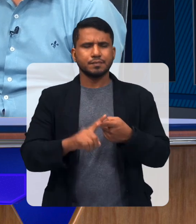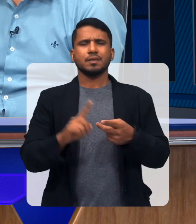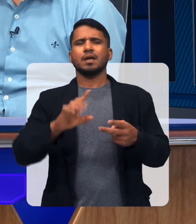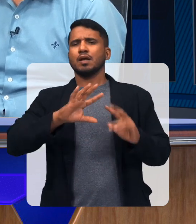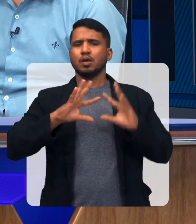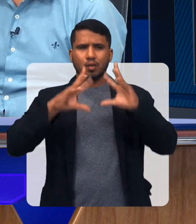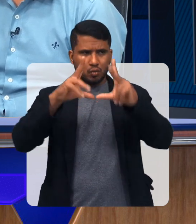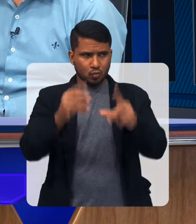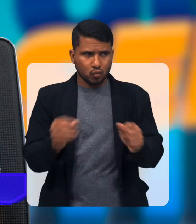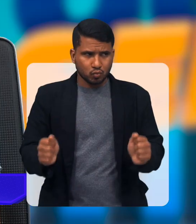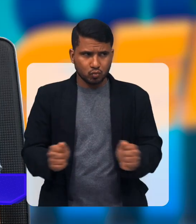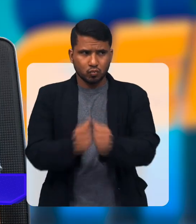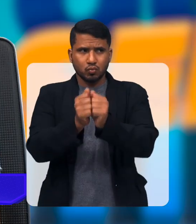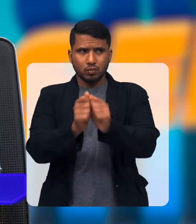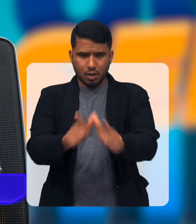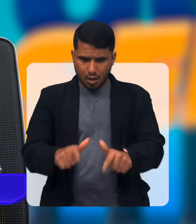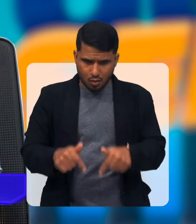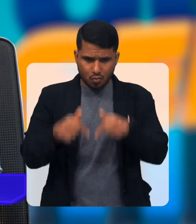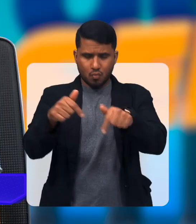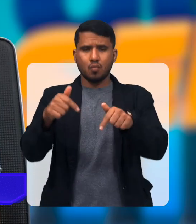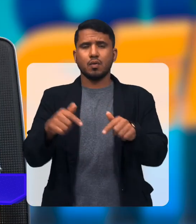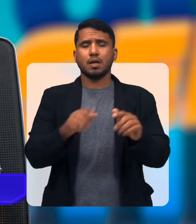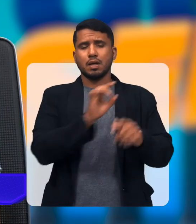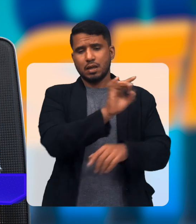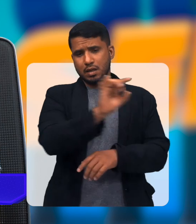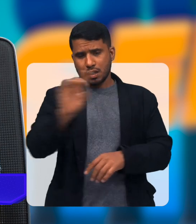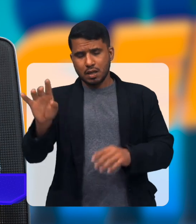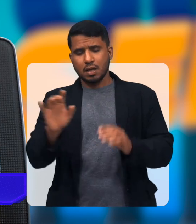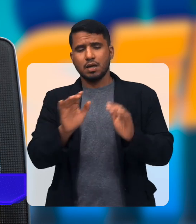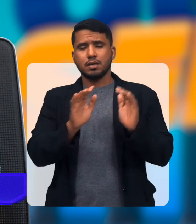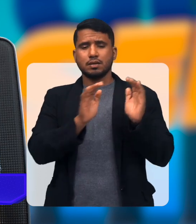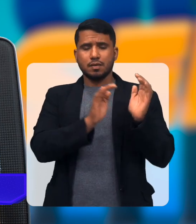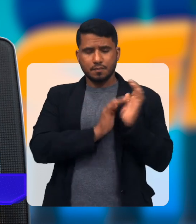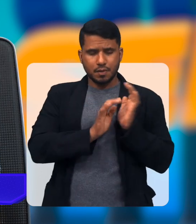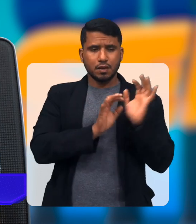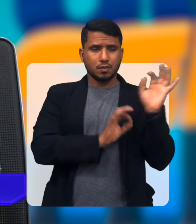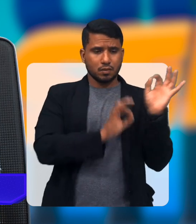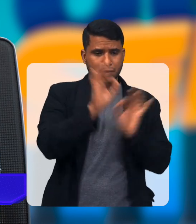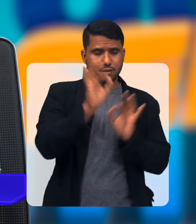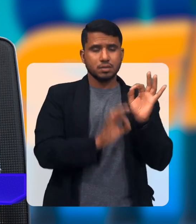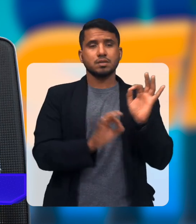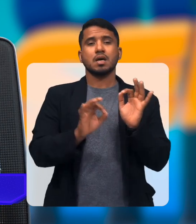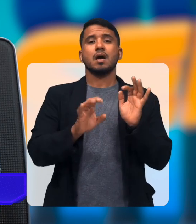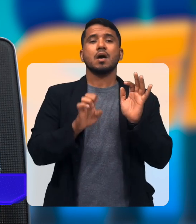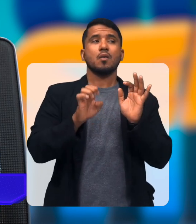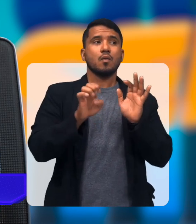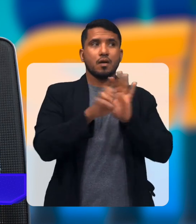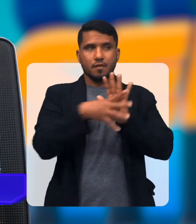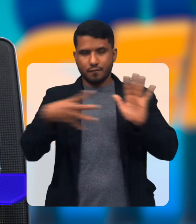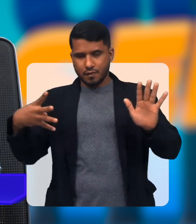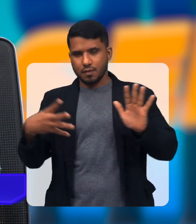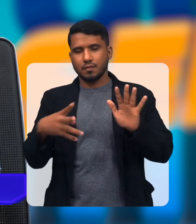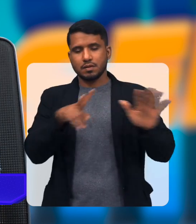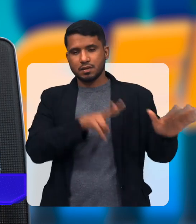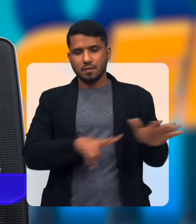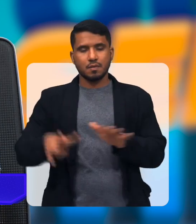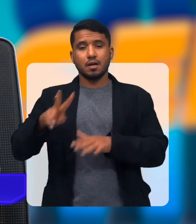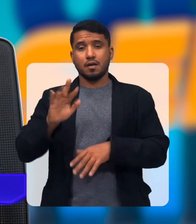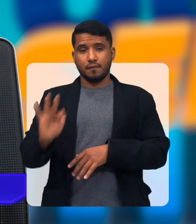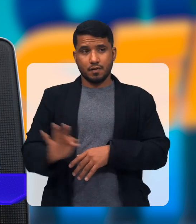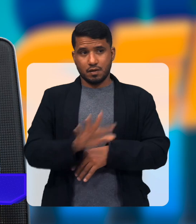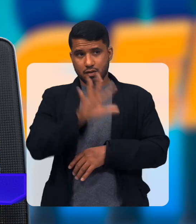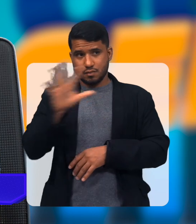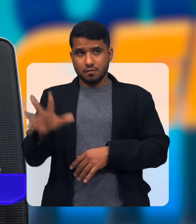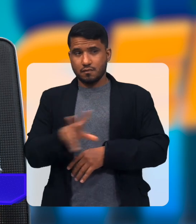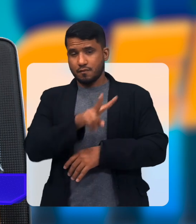Asapaias do Piauí E todos estão empenhados nas suas Asapaias em estar trabalhando essa